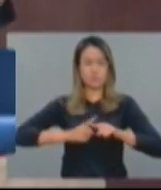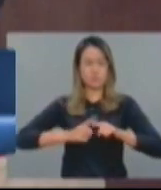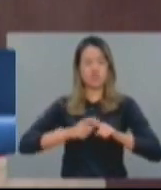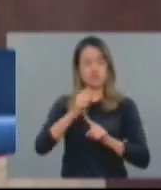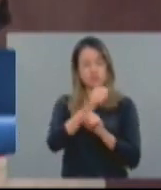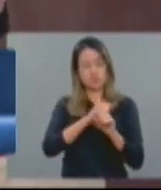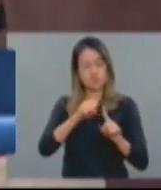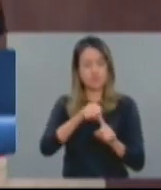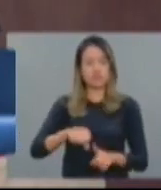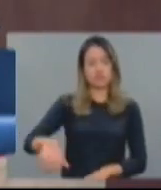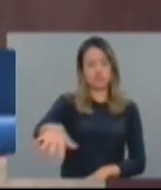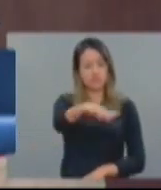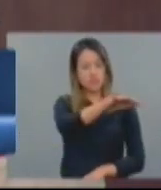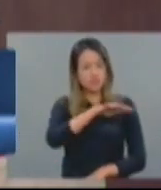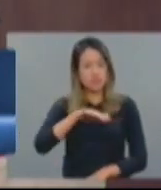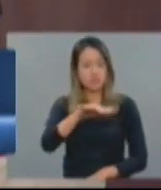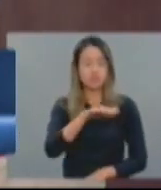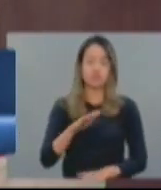que busca